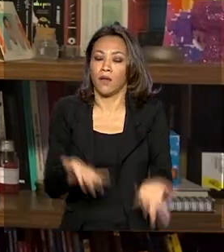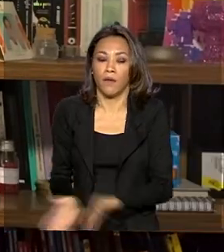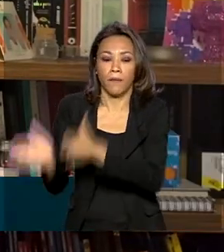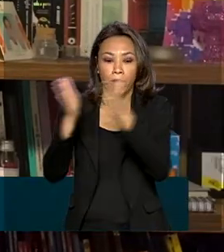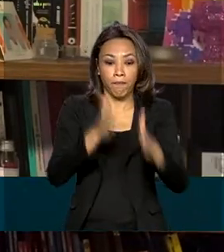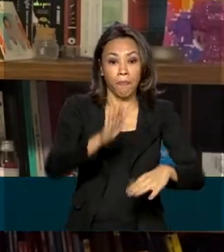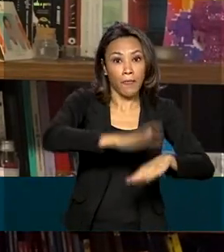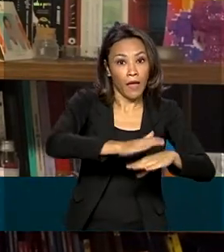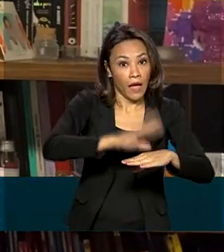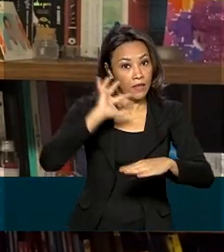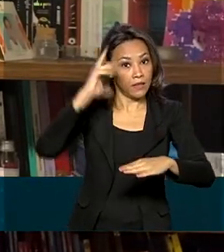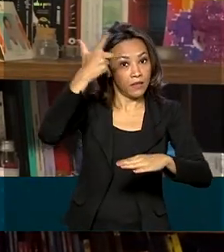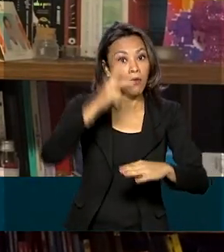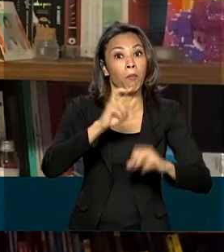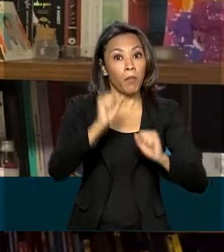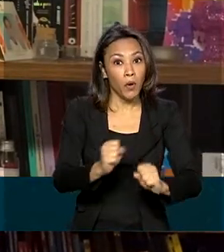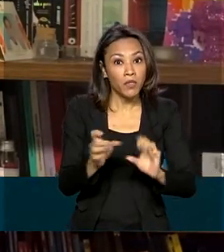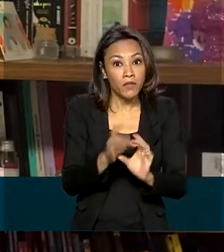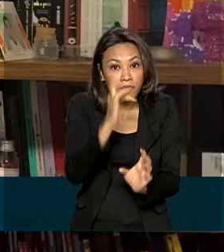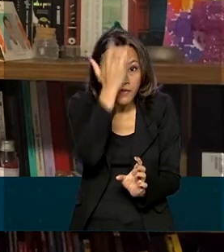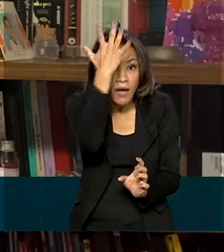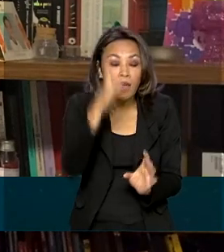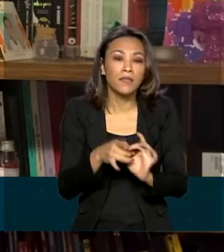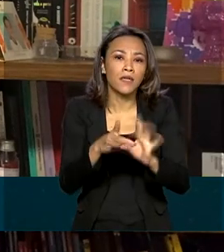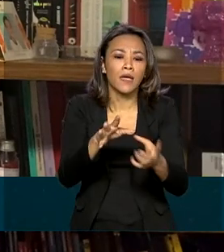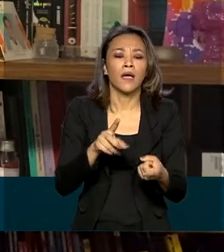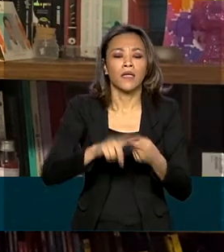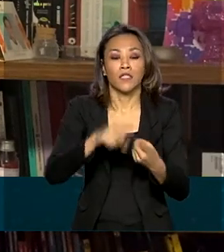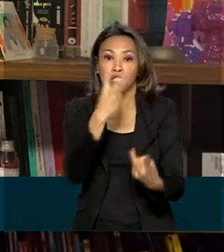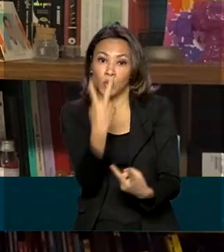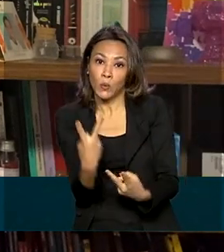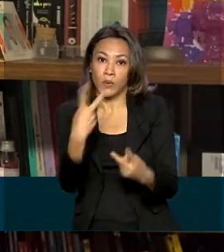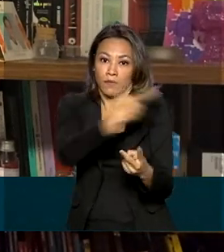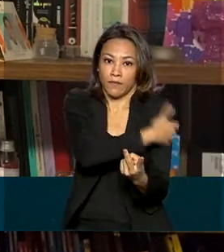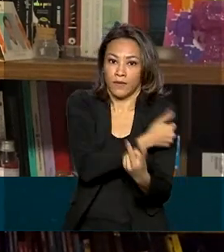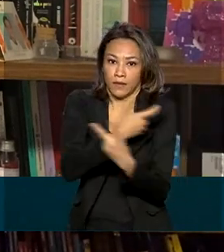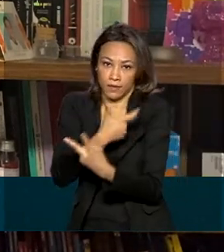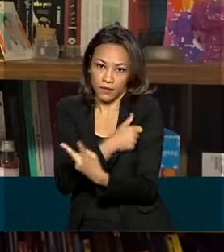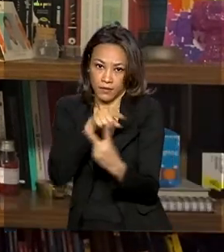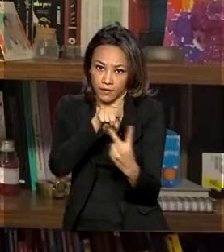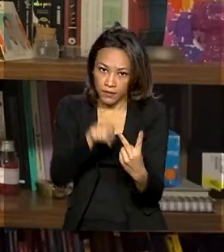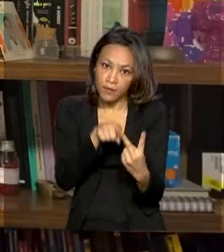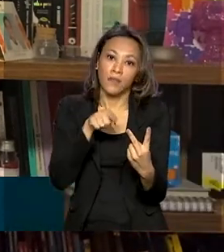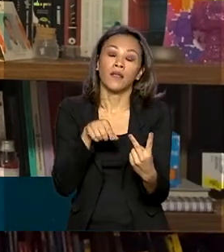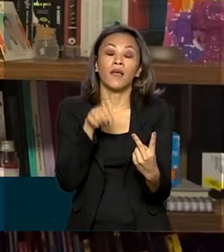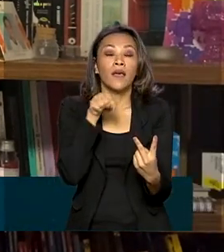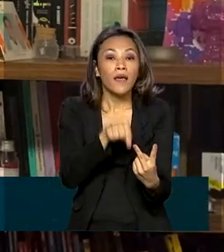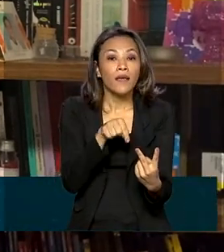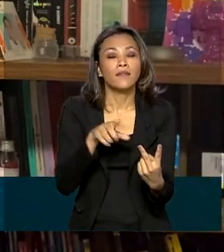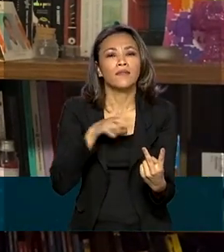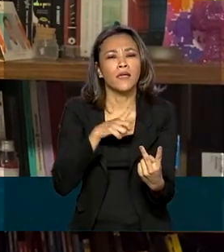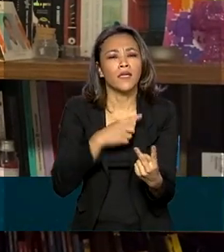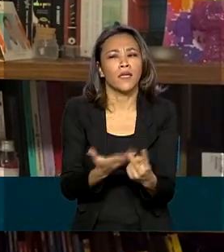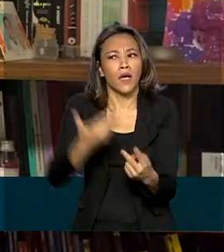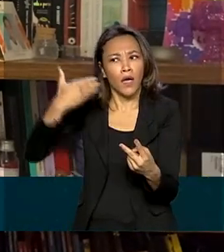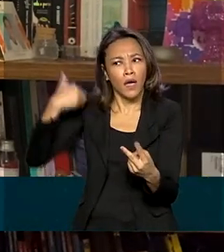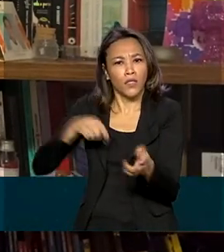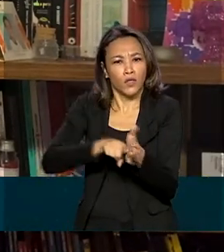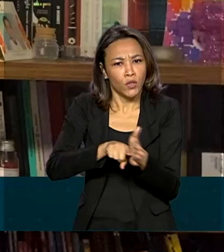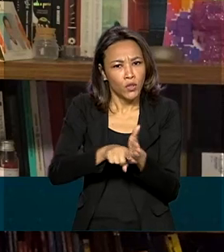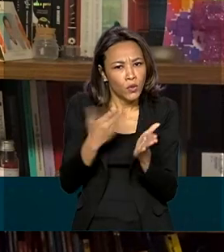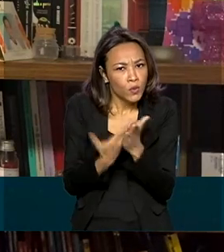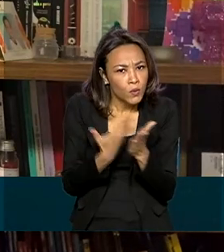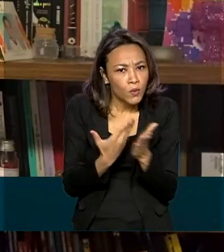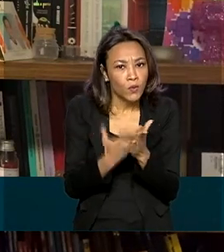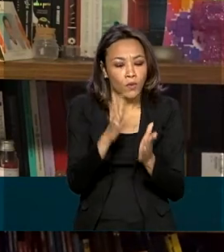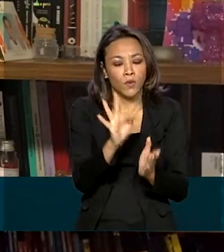facilitar a liberação de vacinas como a Sputnik e a da Moderna. Esses dois imunizantes têm estudos de fase 3 com